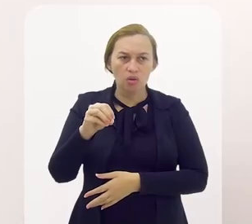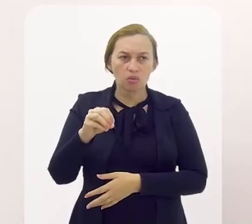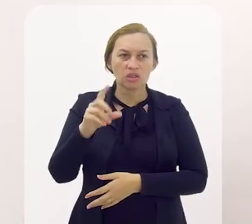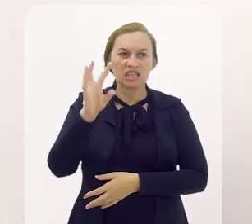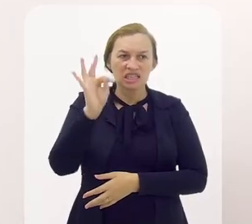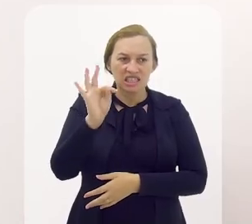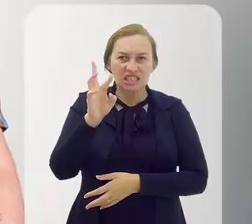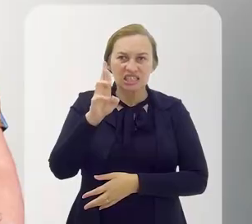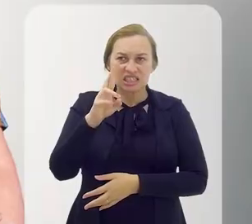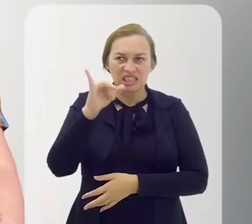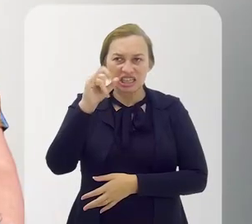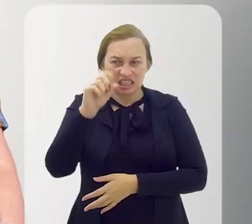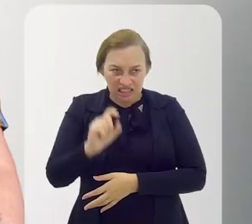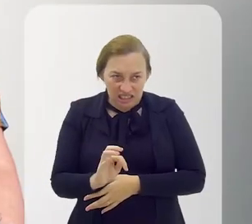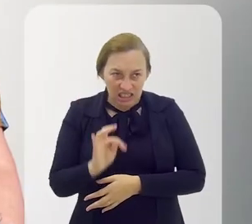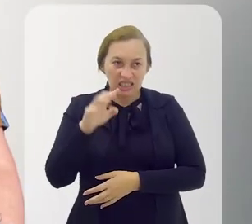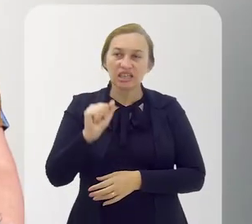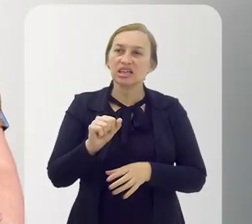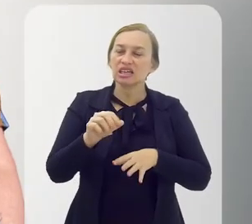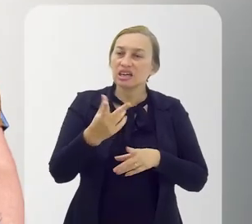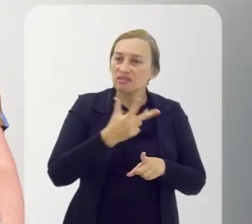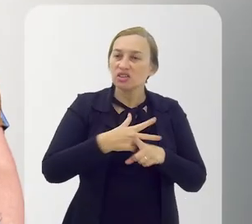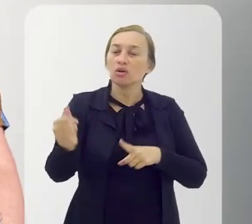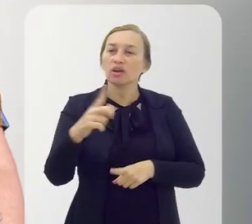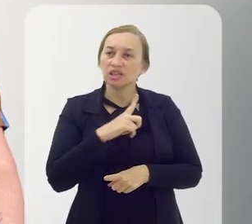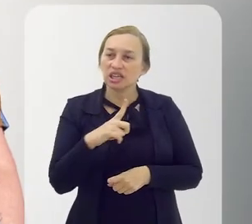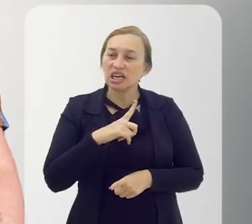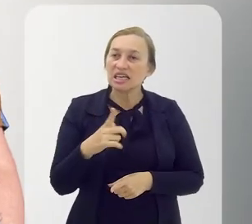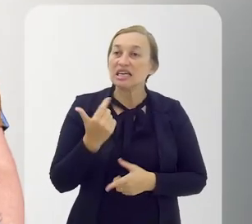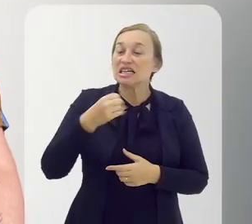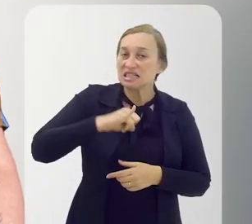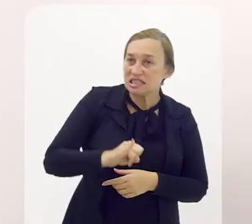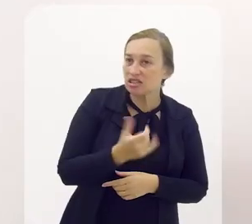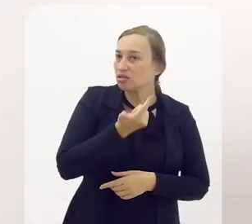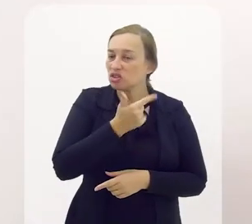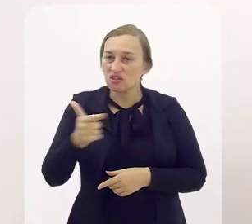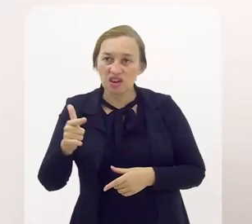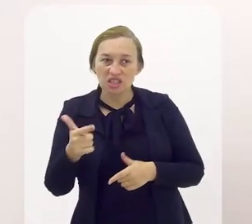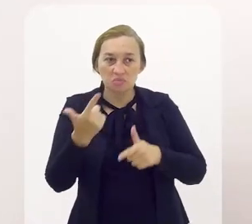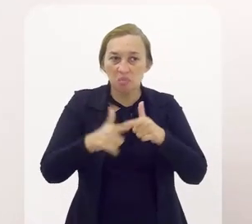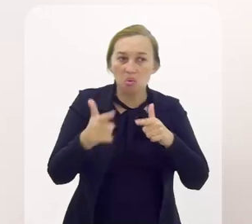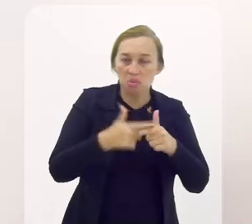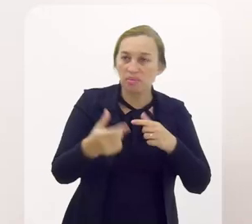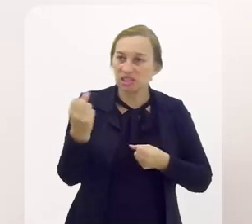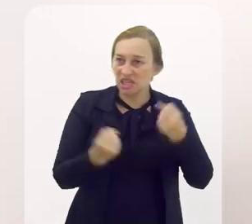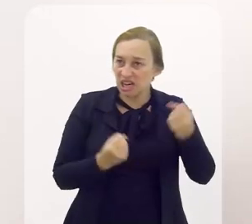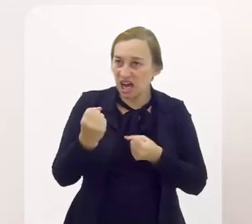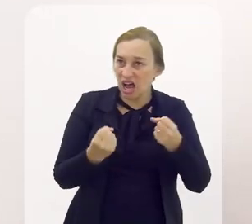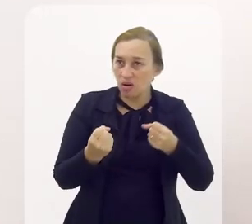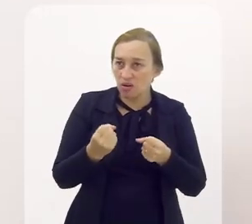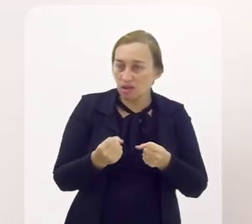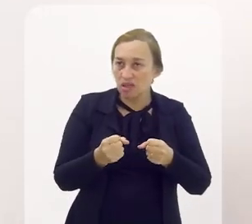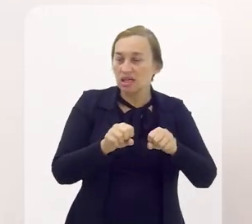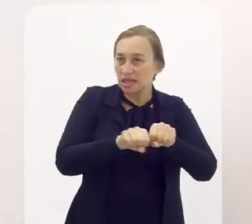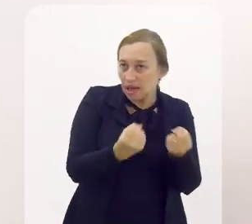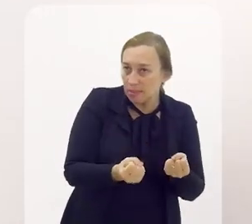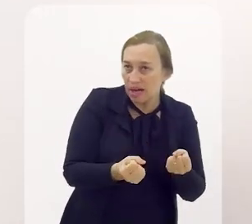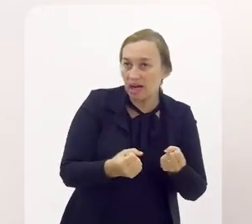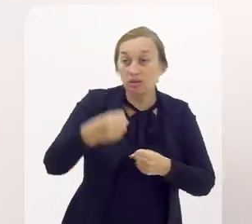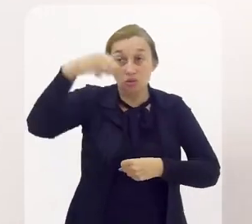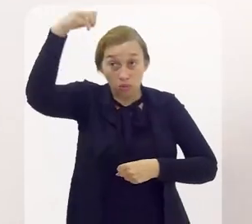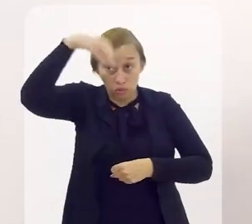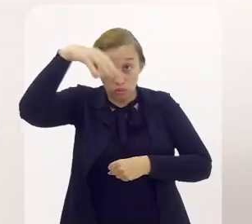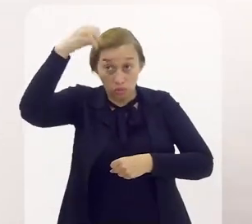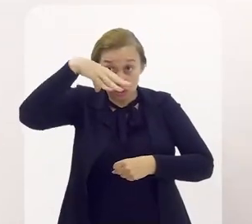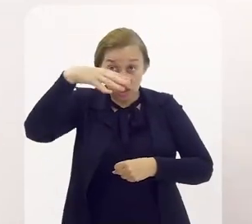Joãozinho em 30, se torna campeão. Então, assim, se você não tivesse nenhum problema de carro quebrado, de luz, de carro